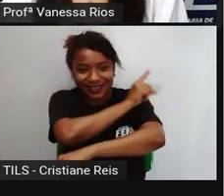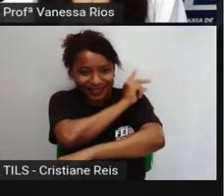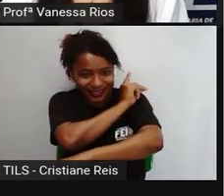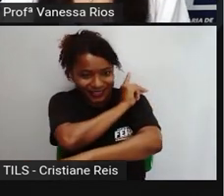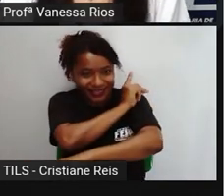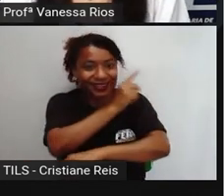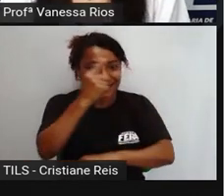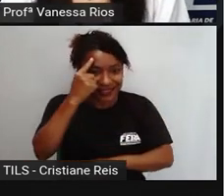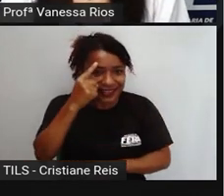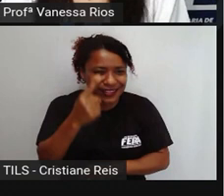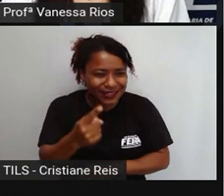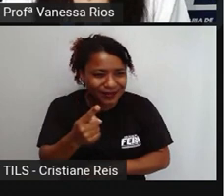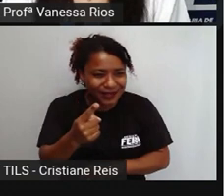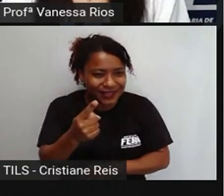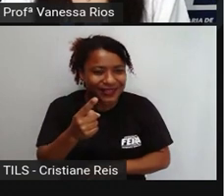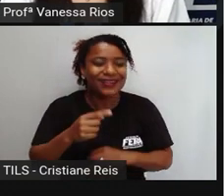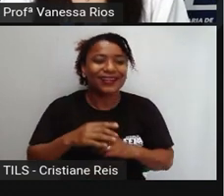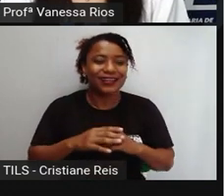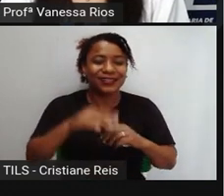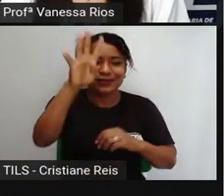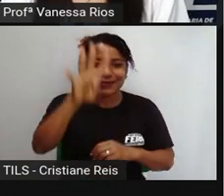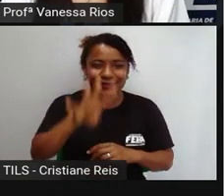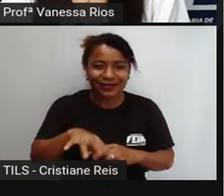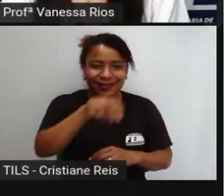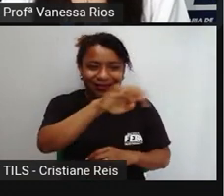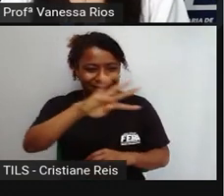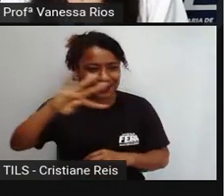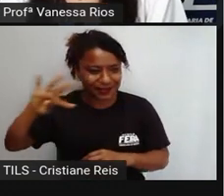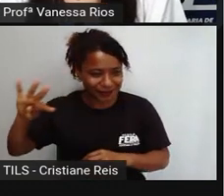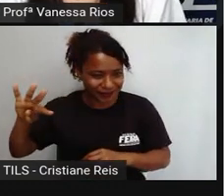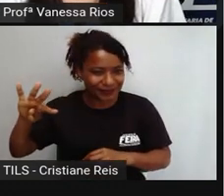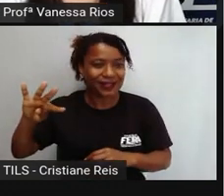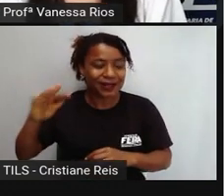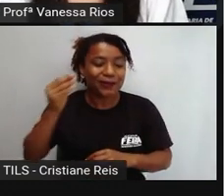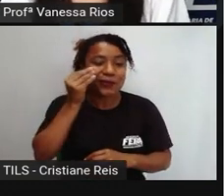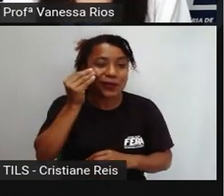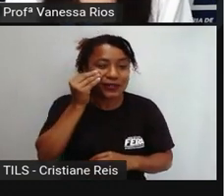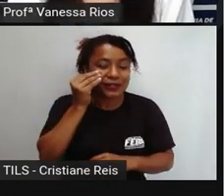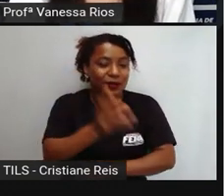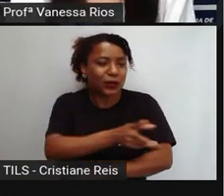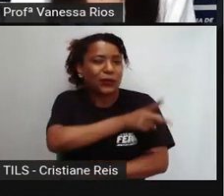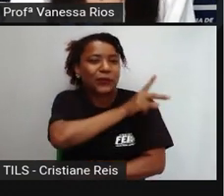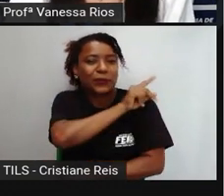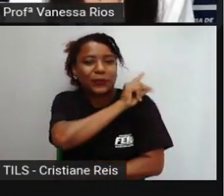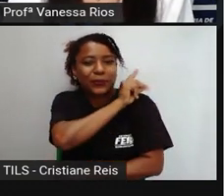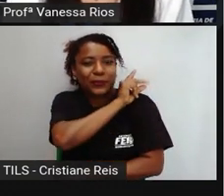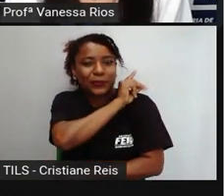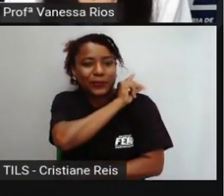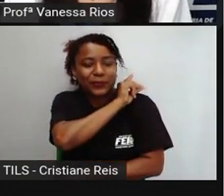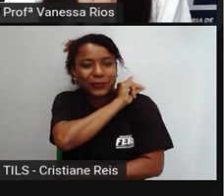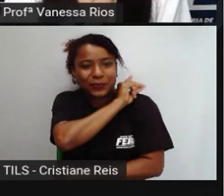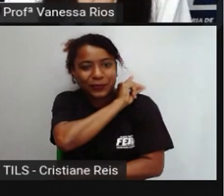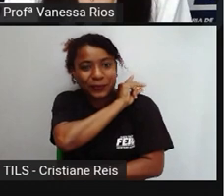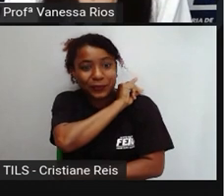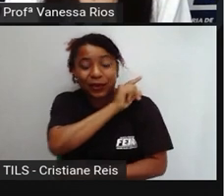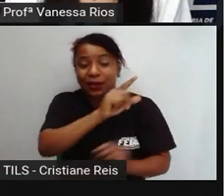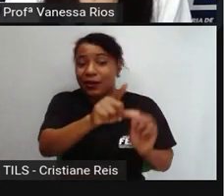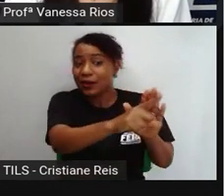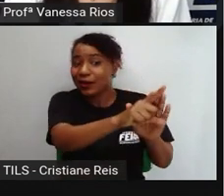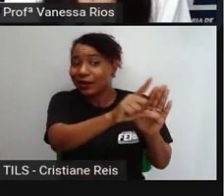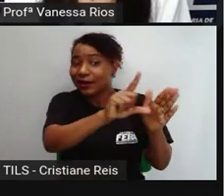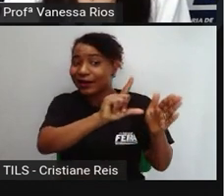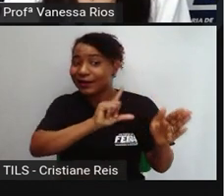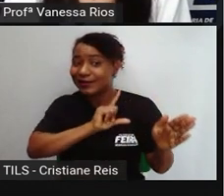mostrou, tinha lá a definição, né, de que pré-história era todo o período vivido pelos seres humanos antes da